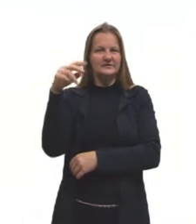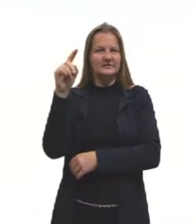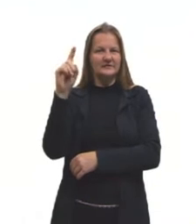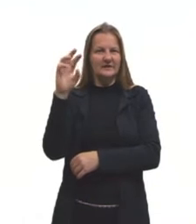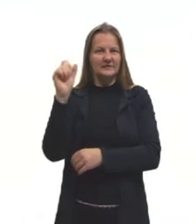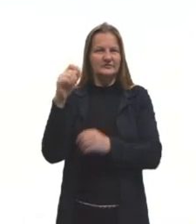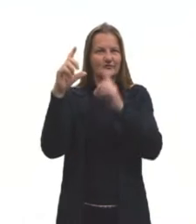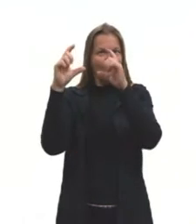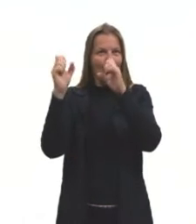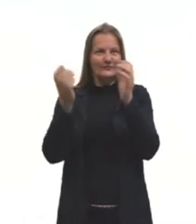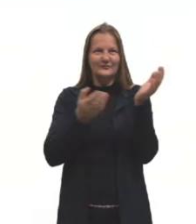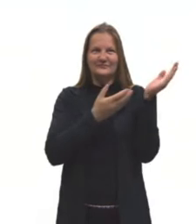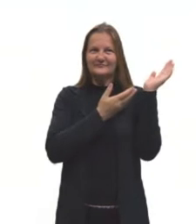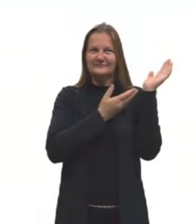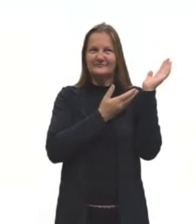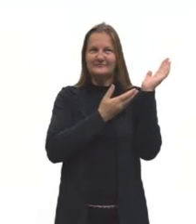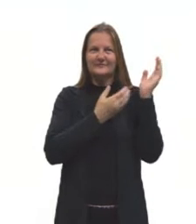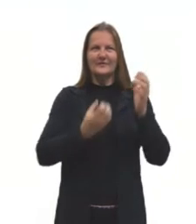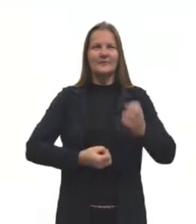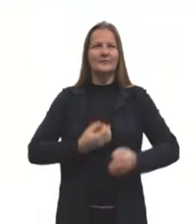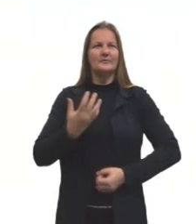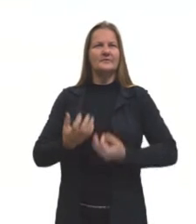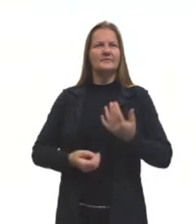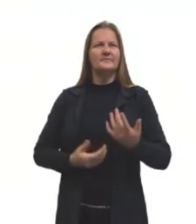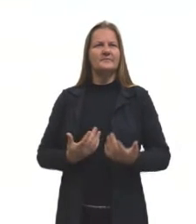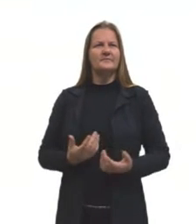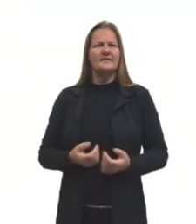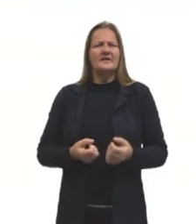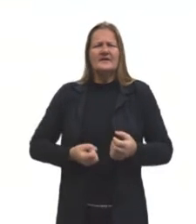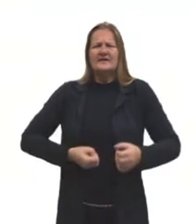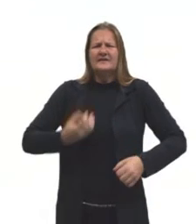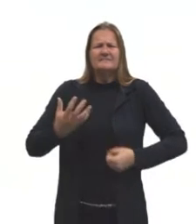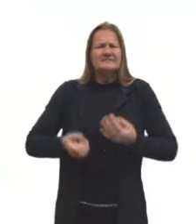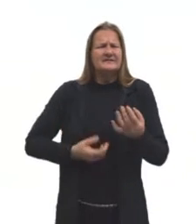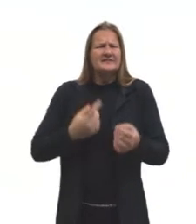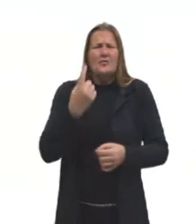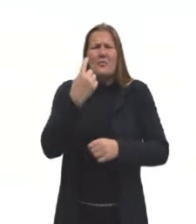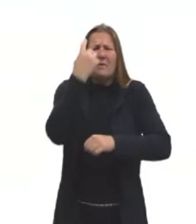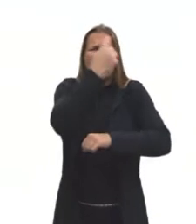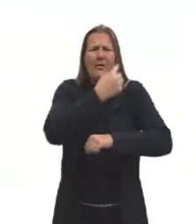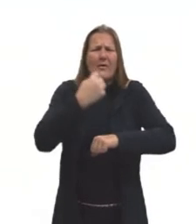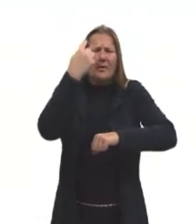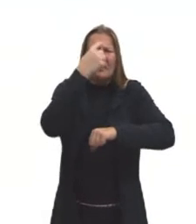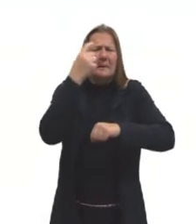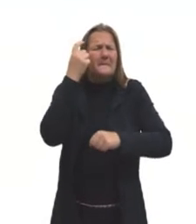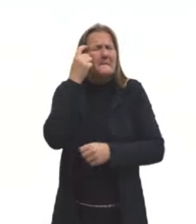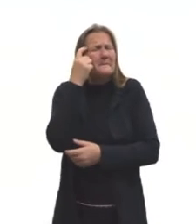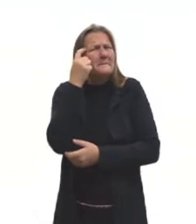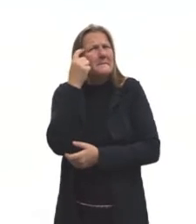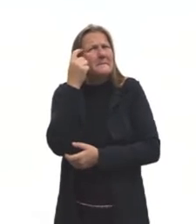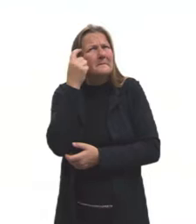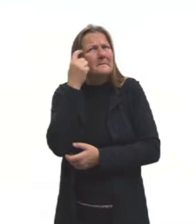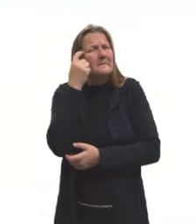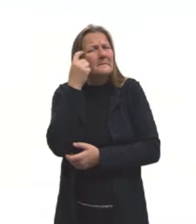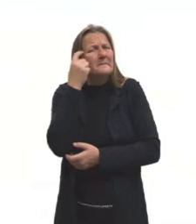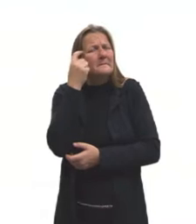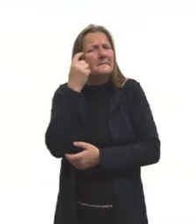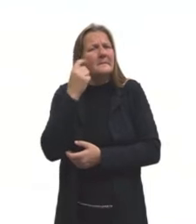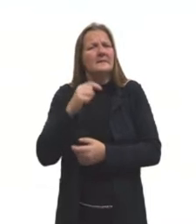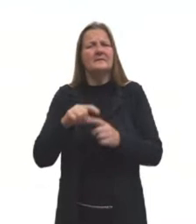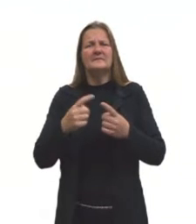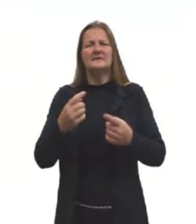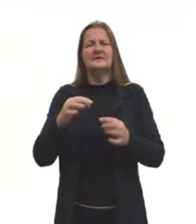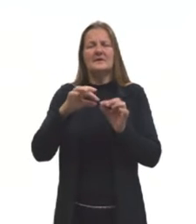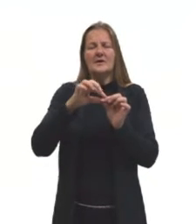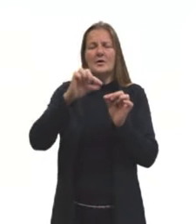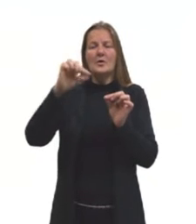E a poesia diz o seguinte. Gastei uma hora pensando um verso que a pena não